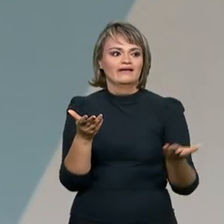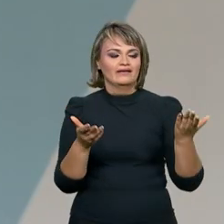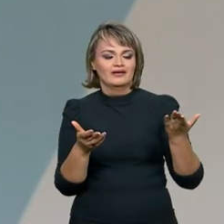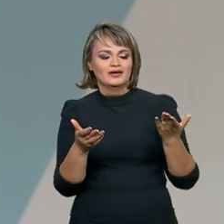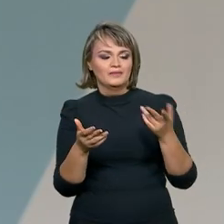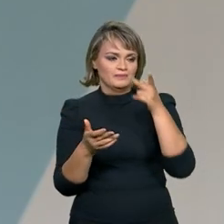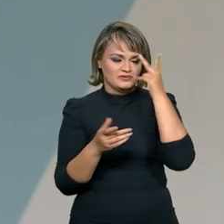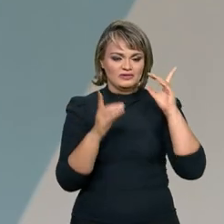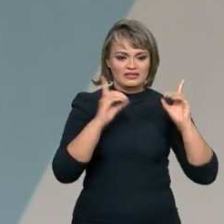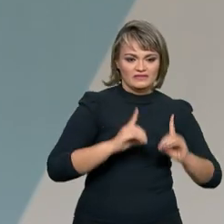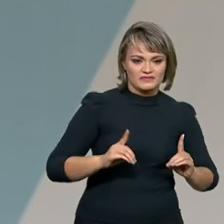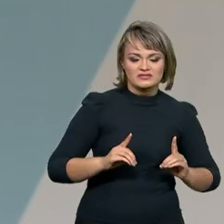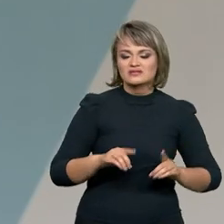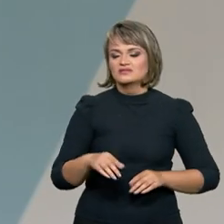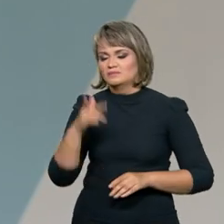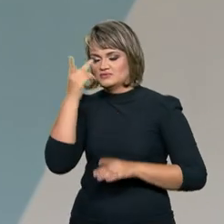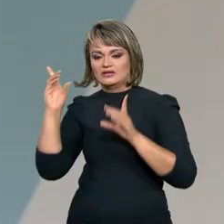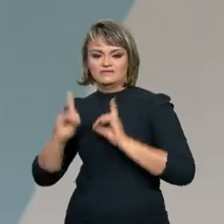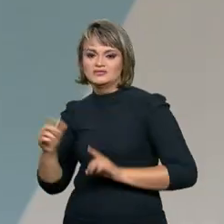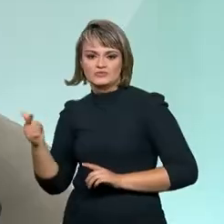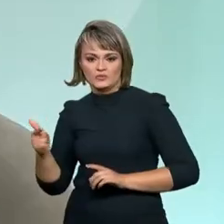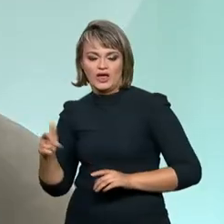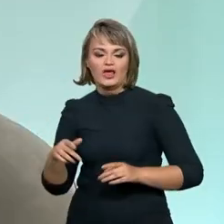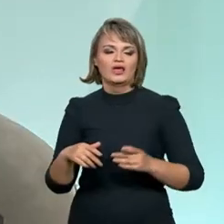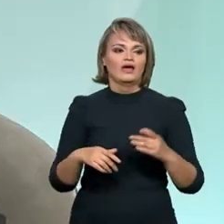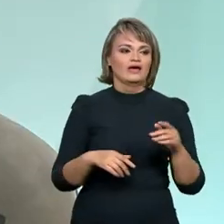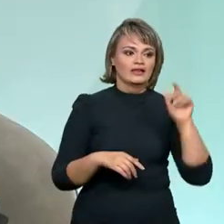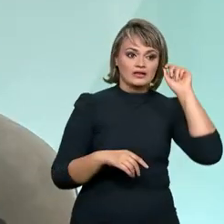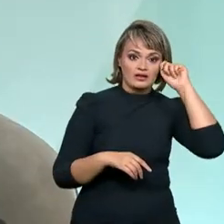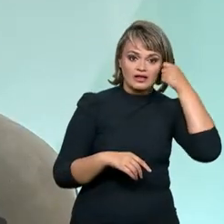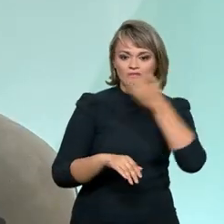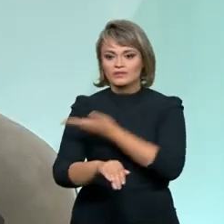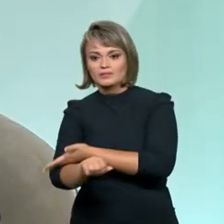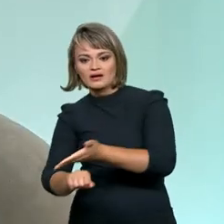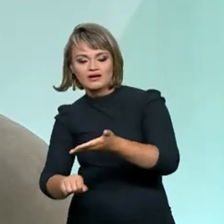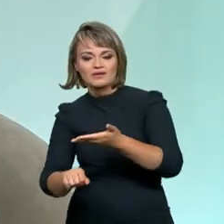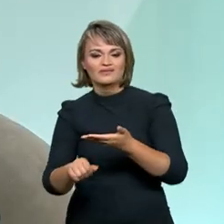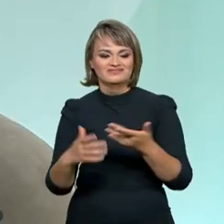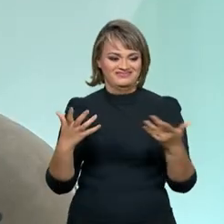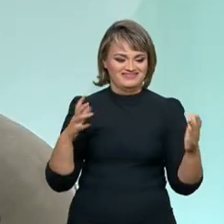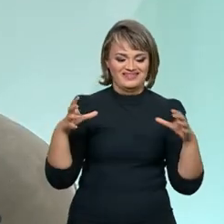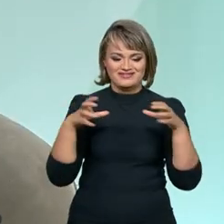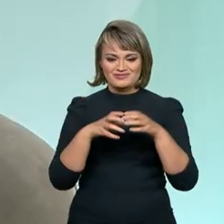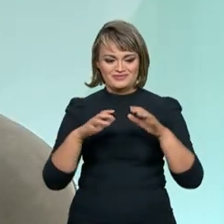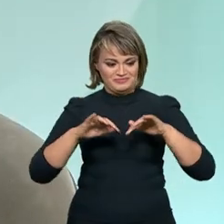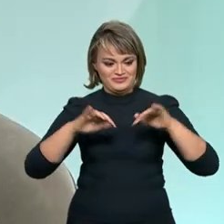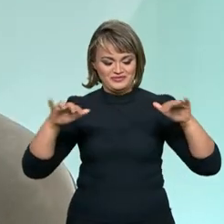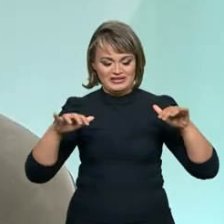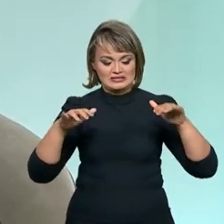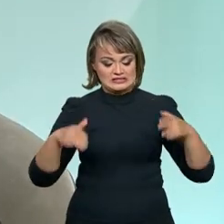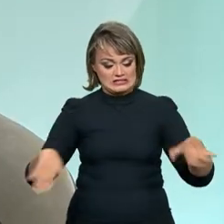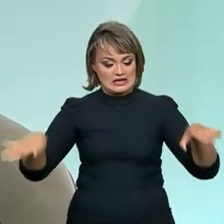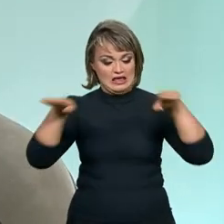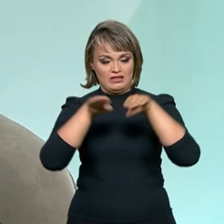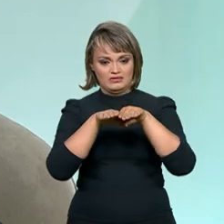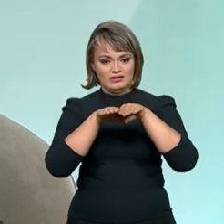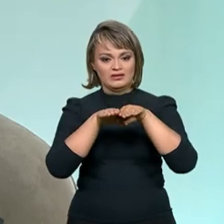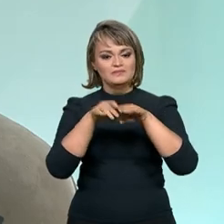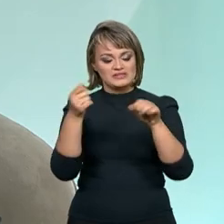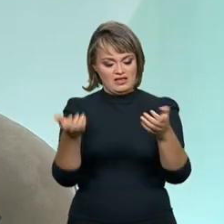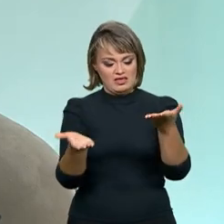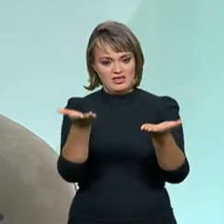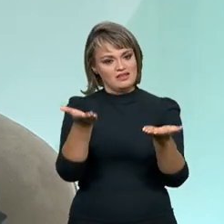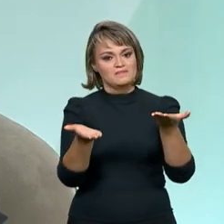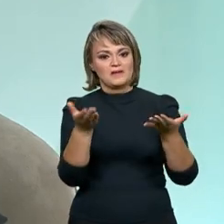pessoas com deficiência e pessoas que não têm deficiência, entre negros e brancos. Então, nesse contexto, a gente busca fazer esse equilíbrio.